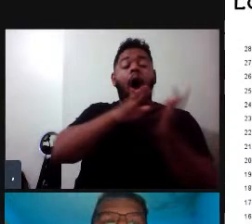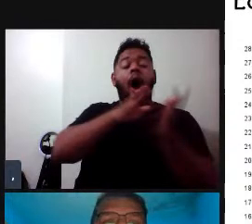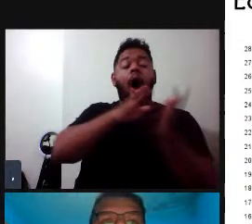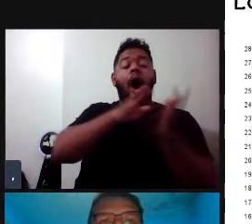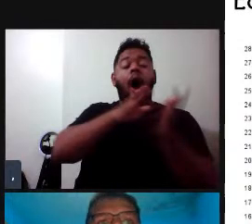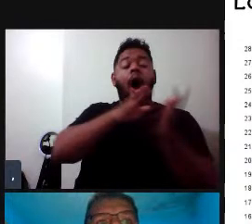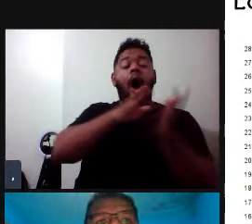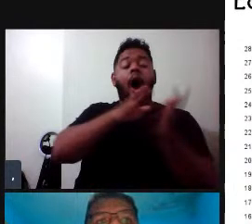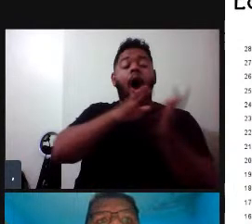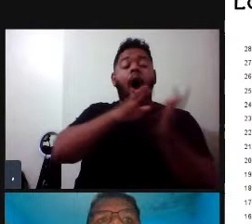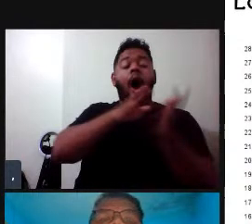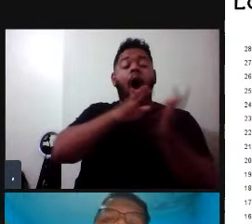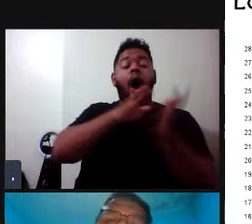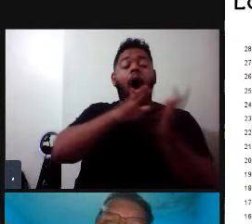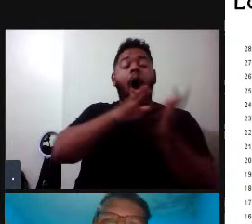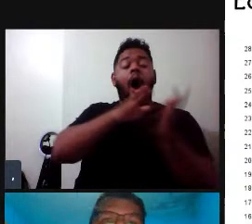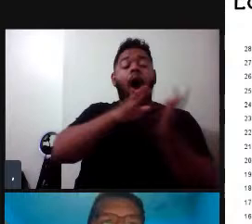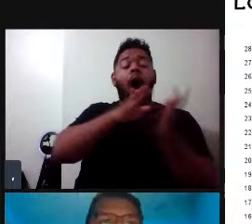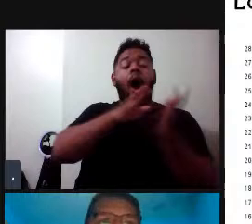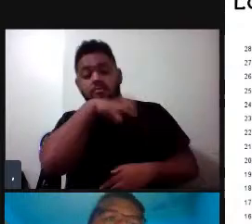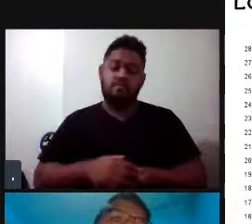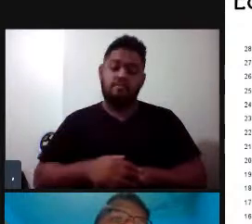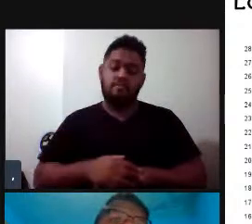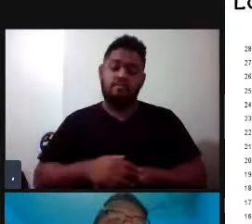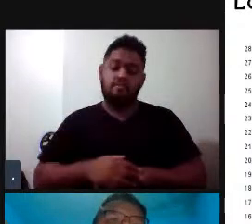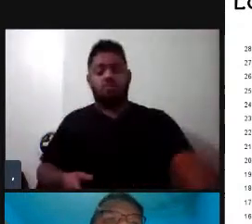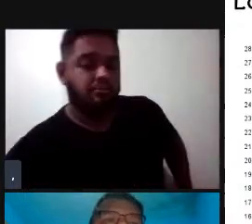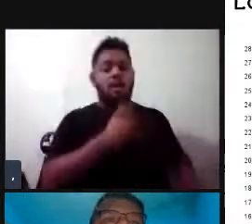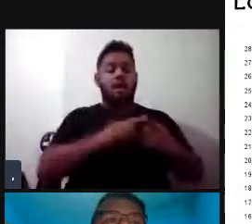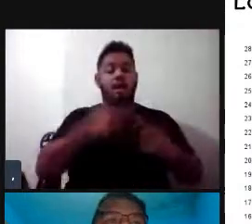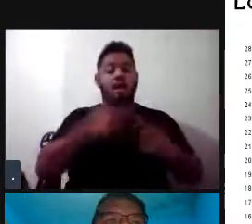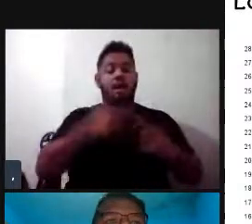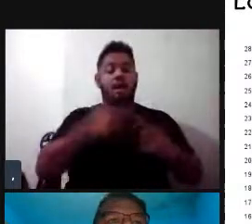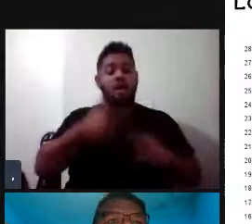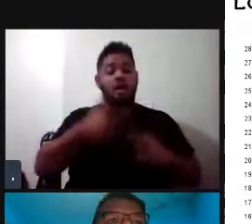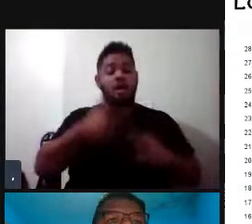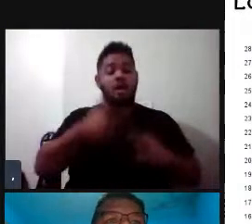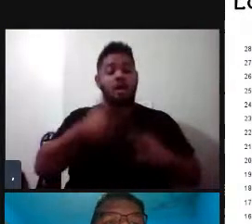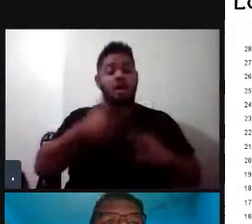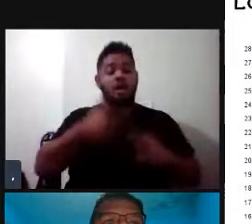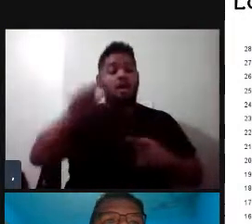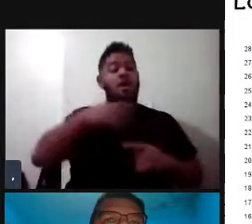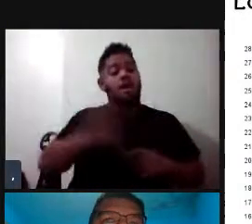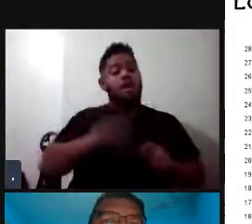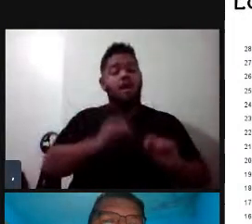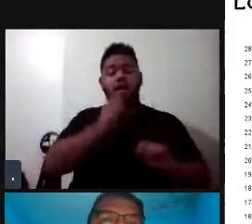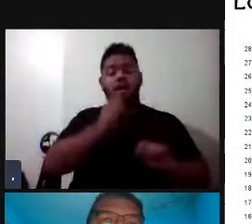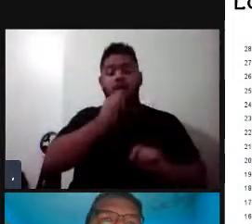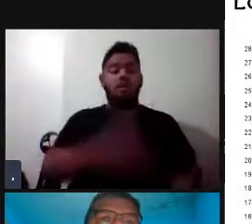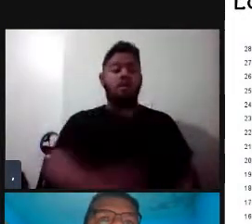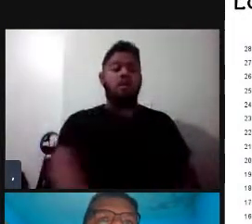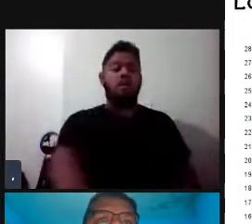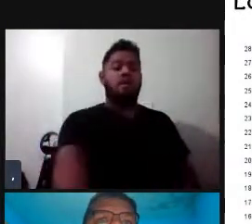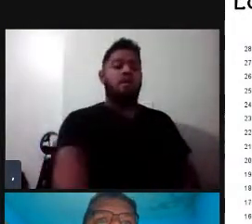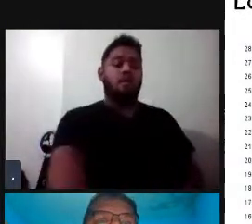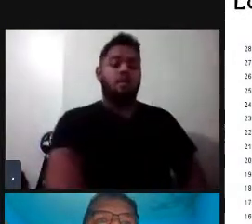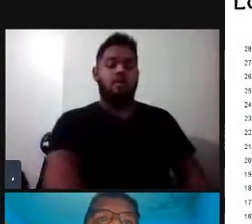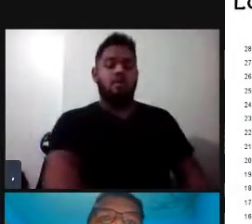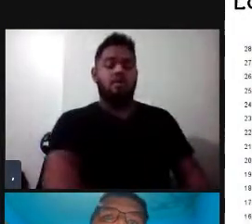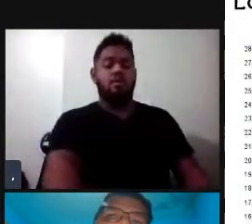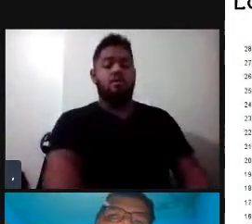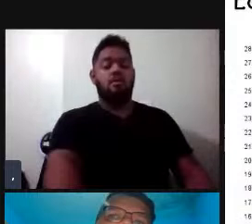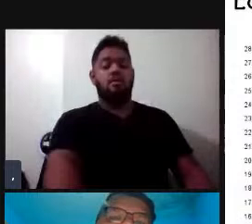ecolocalização, que podem ter ou não função social, mas eles são usados primariamente para a ecolocalização, que é nada mais